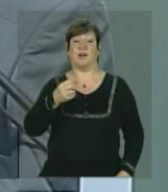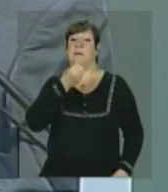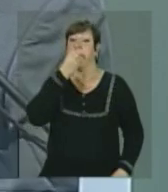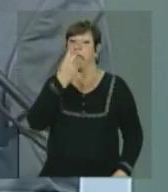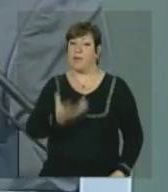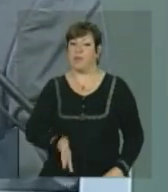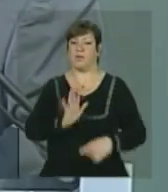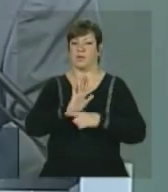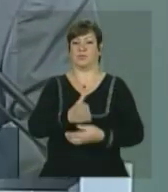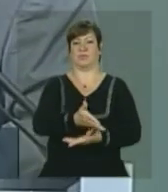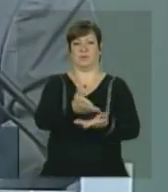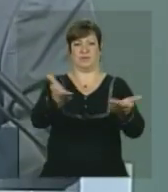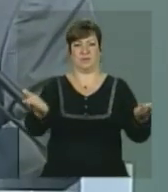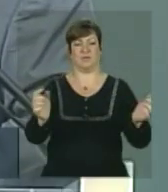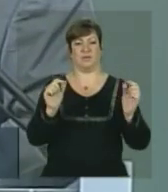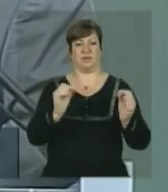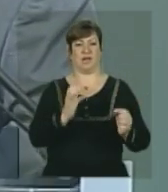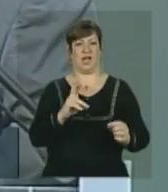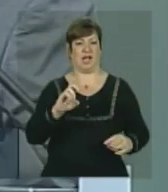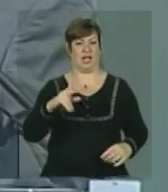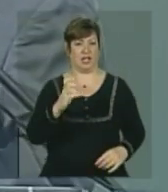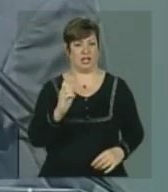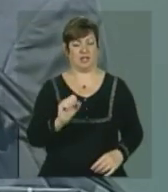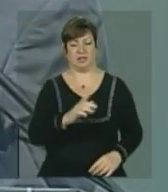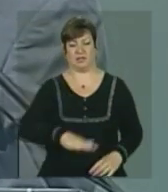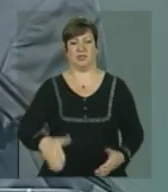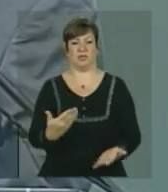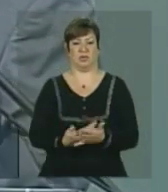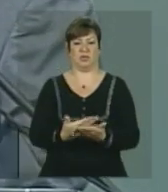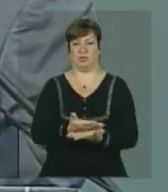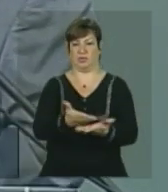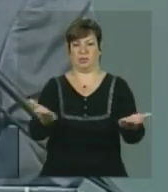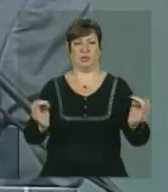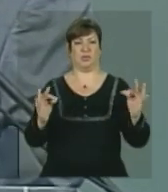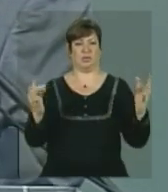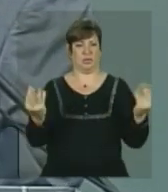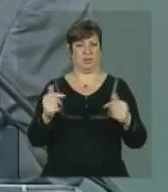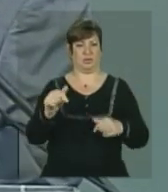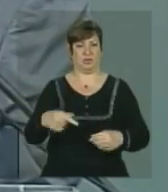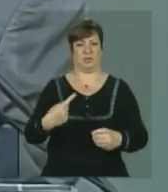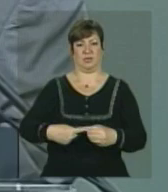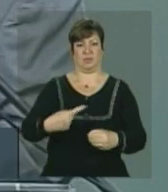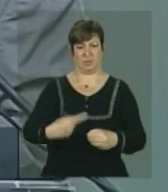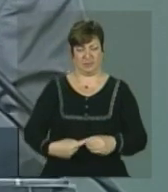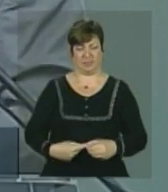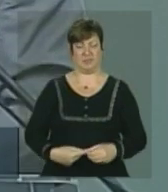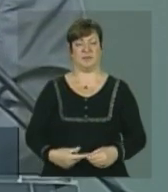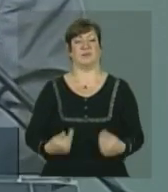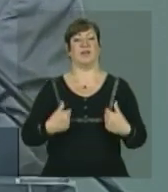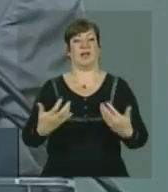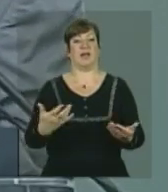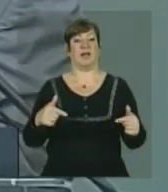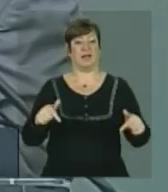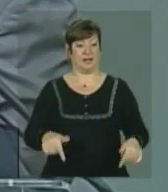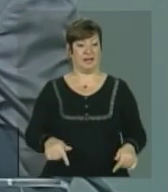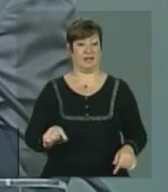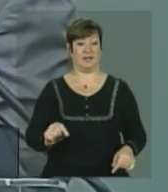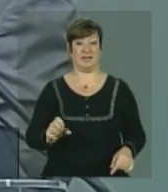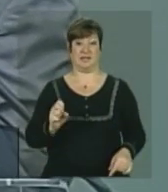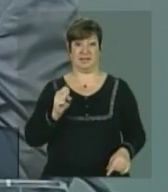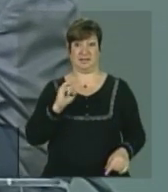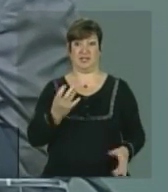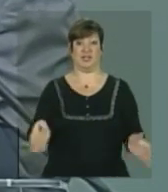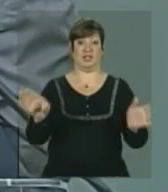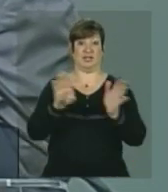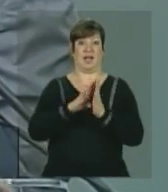grande patrimônio que são de vocês, que está sendo entregue hoje aqui na nossa comunidade. Eu quero aqui também, no final, porque, se não, chegar